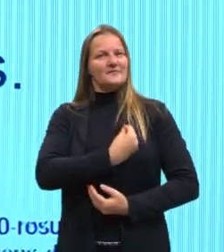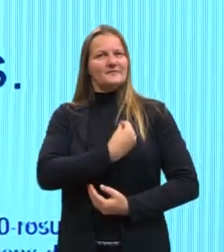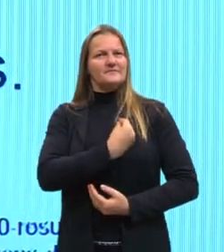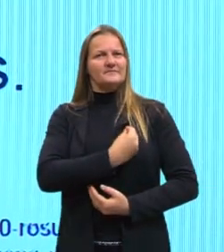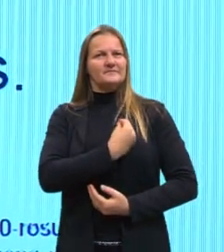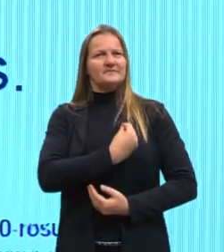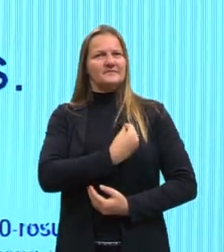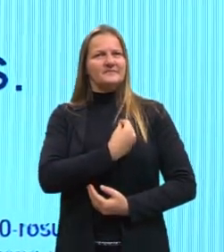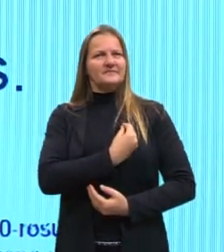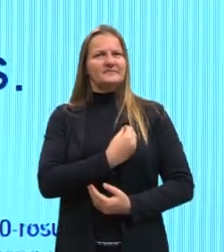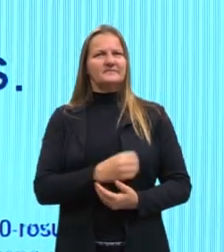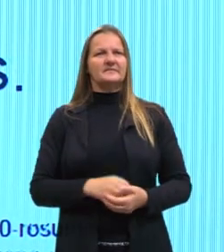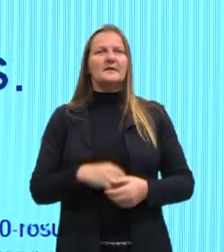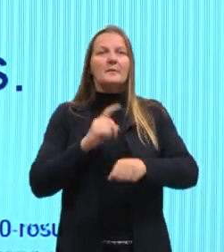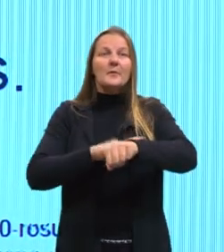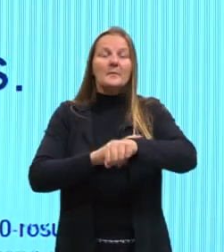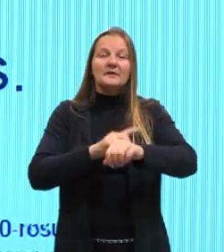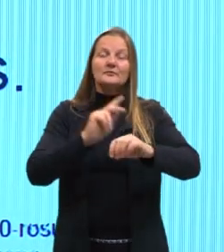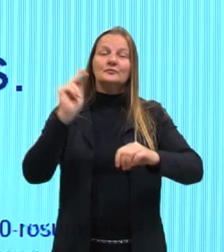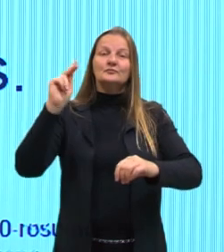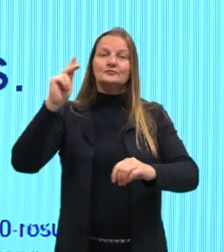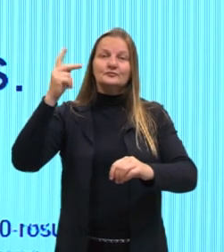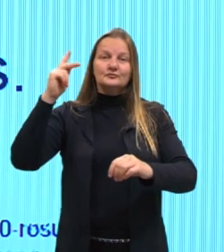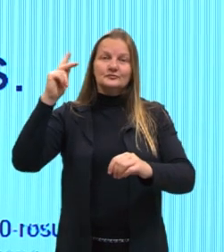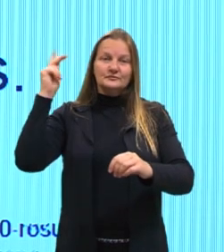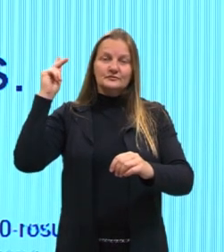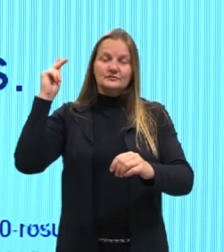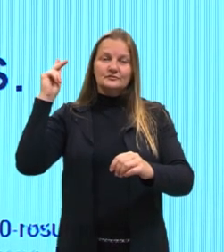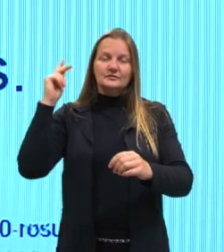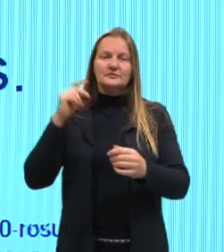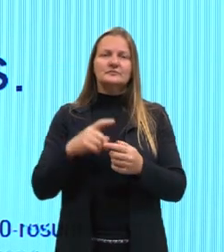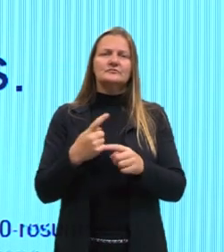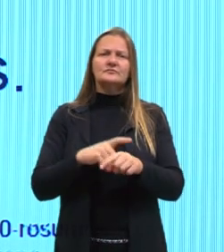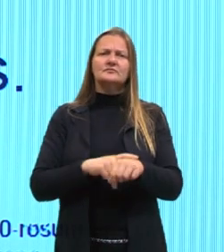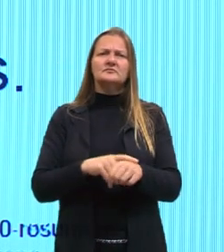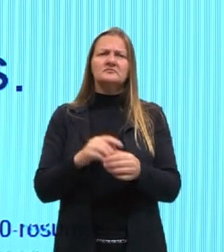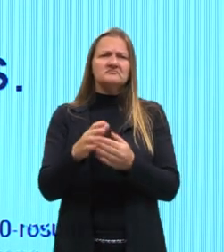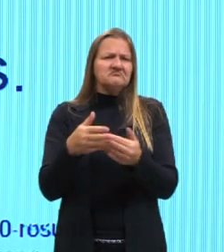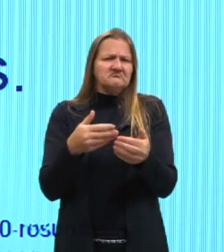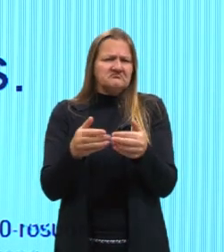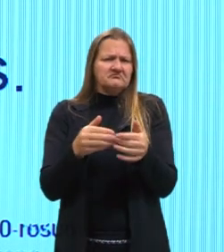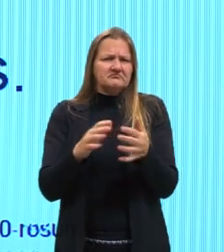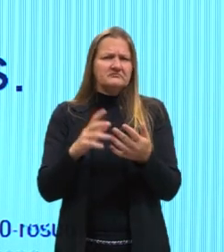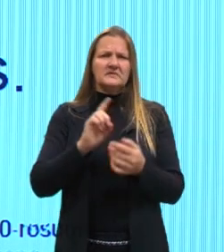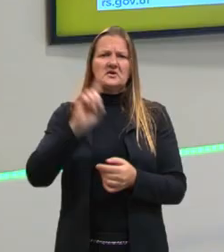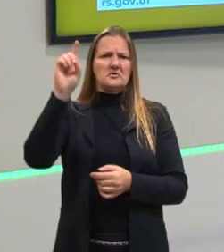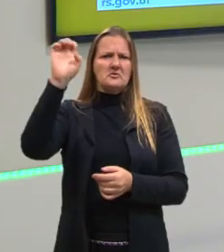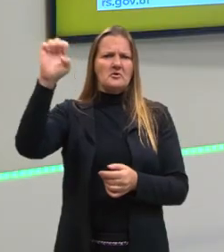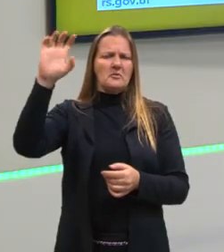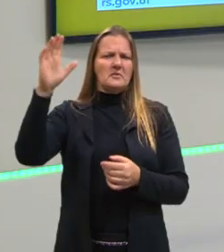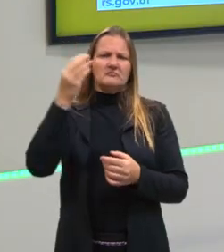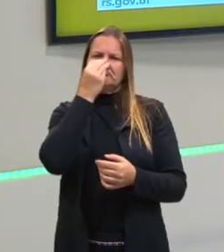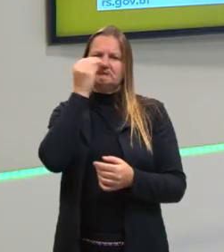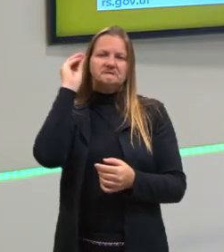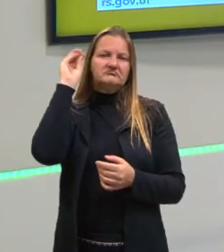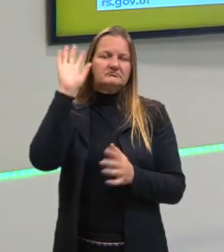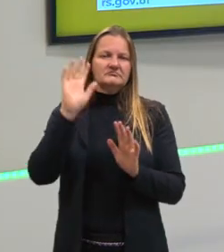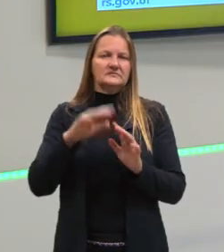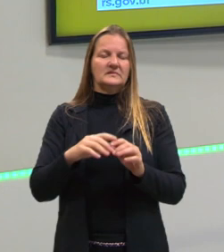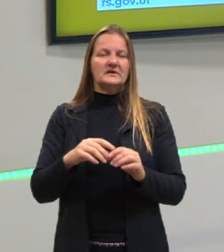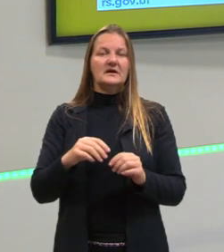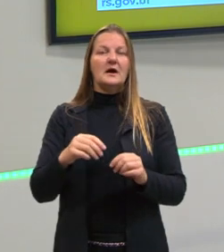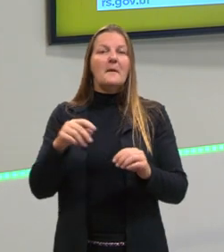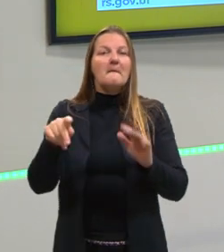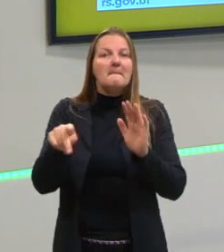Então, portanto, naquele momento histórico, naquela perspectiva de abastecer o mercado europeu, a cultura do sertão não tinha valor.